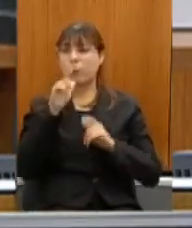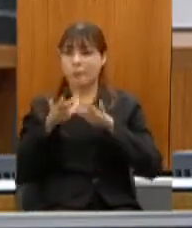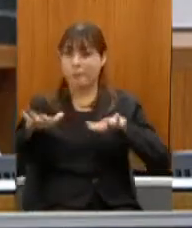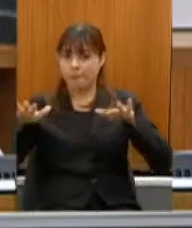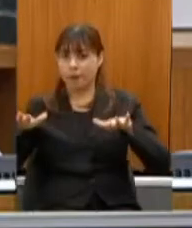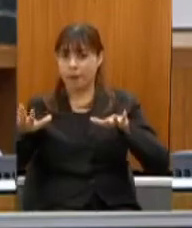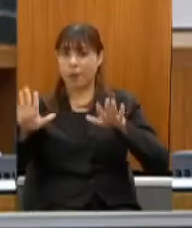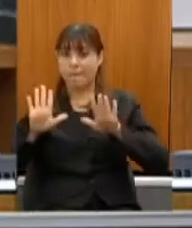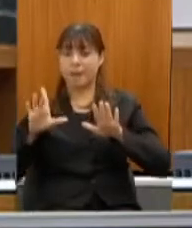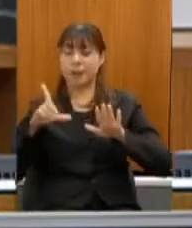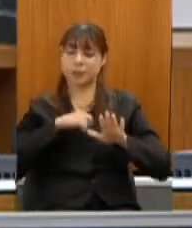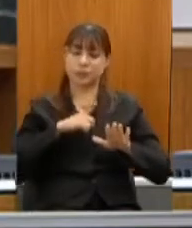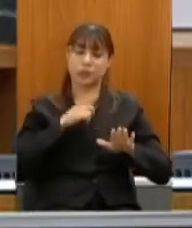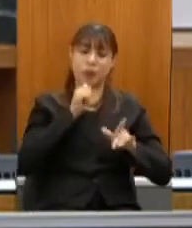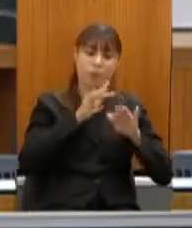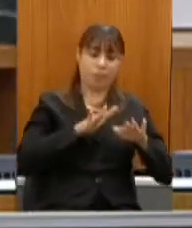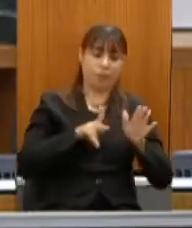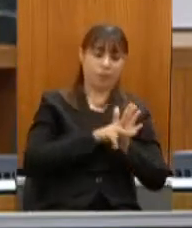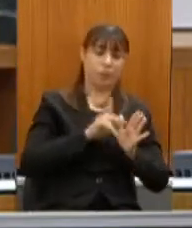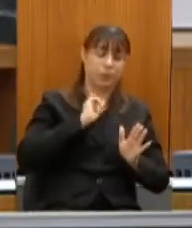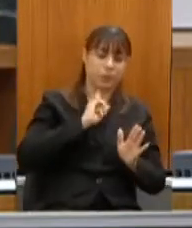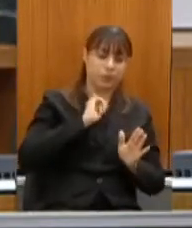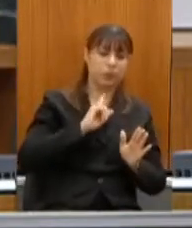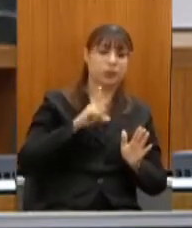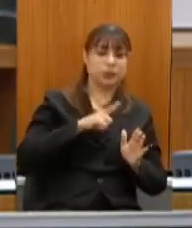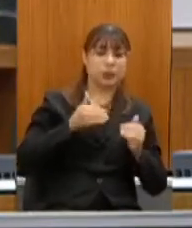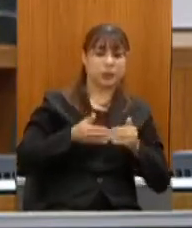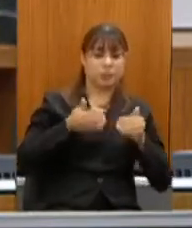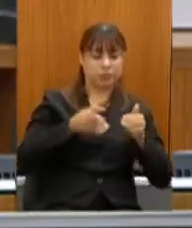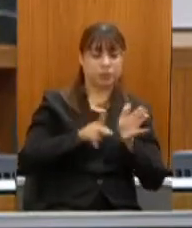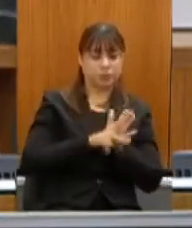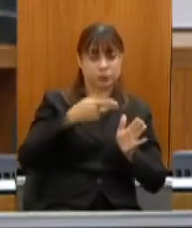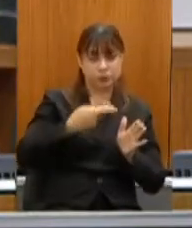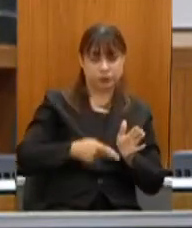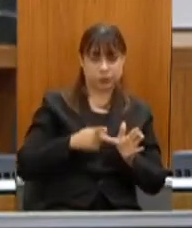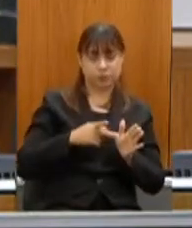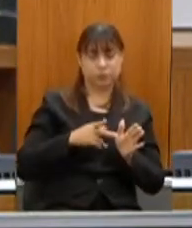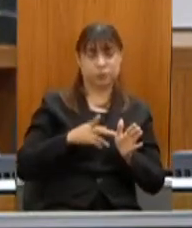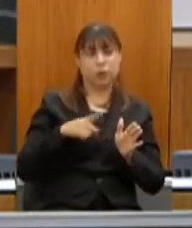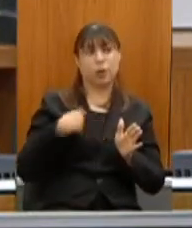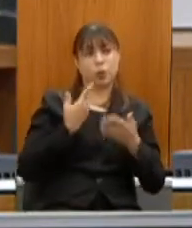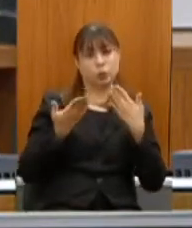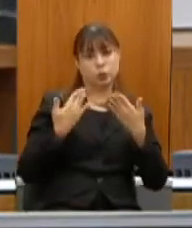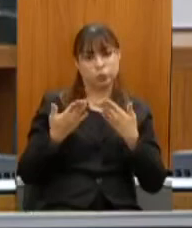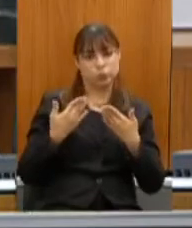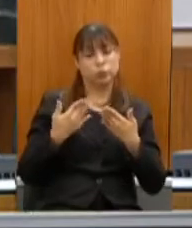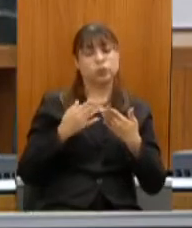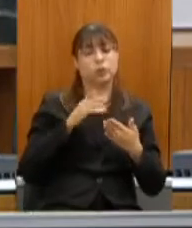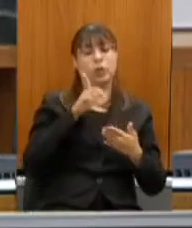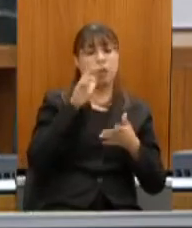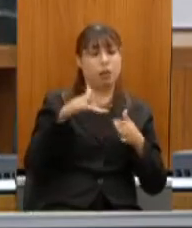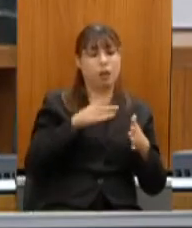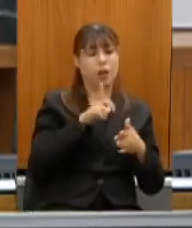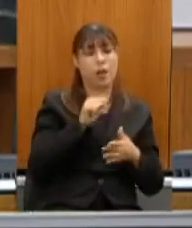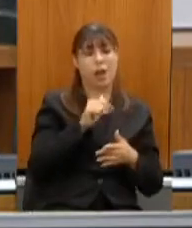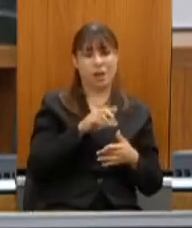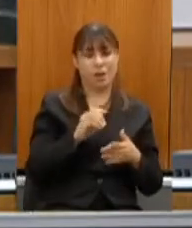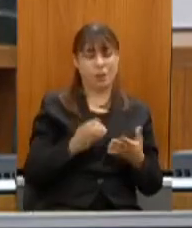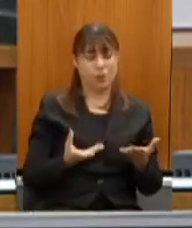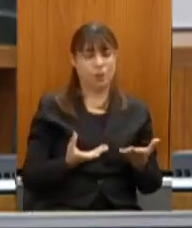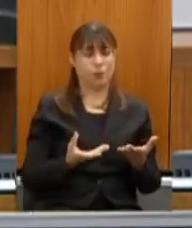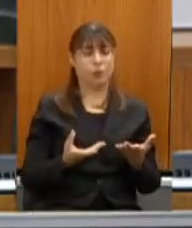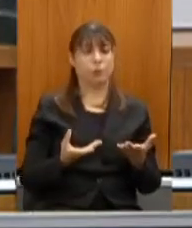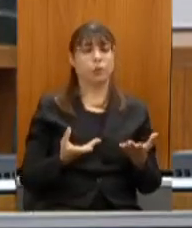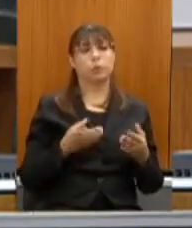ministro daqui então nós conversamos com ele e colocamos o lago no projeto Orla que é